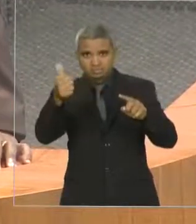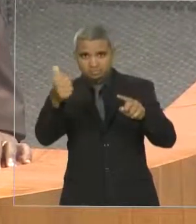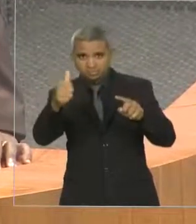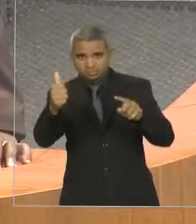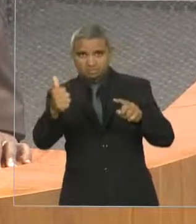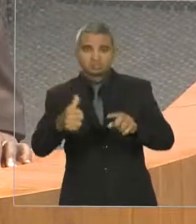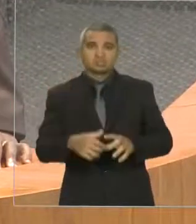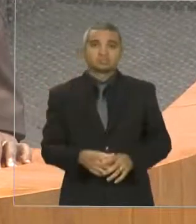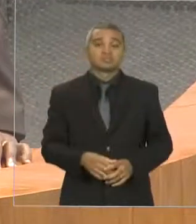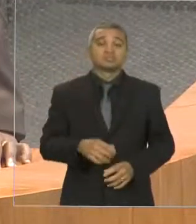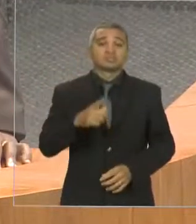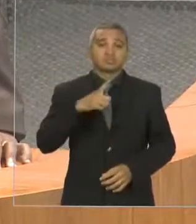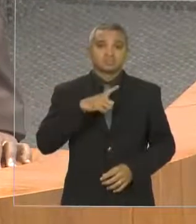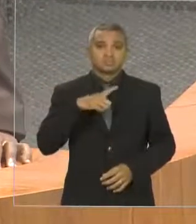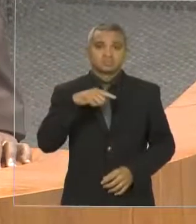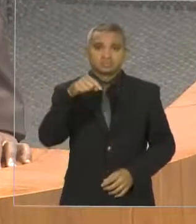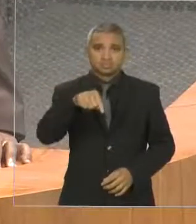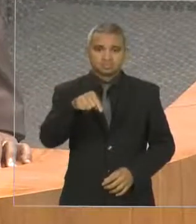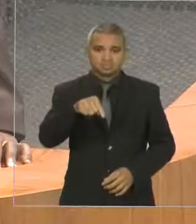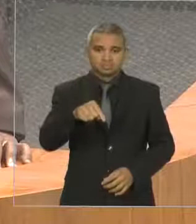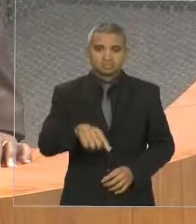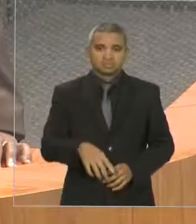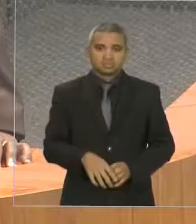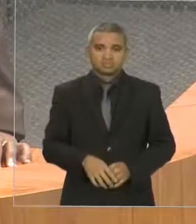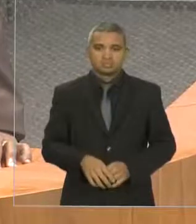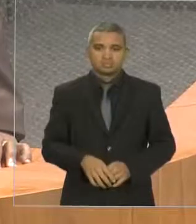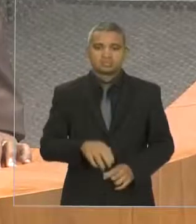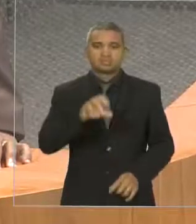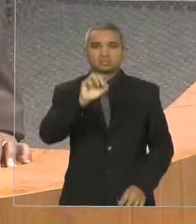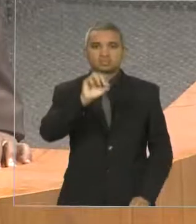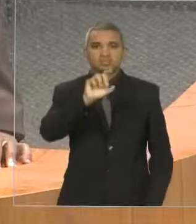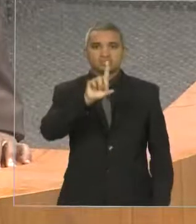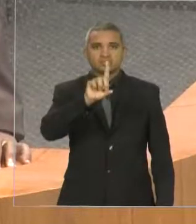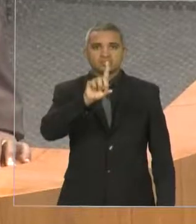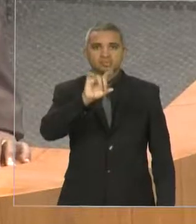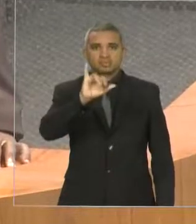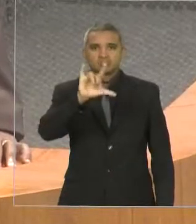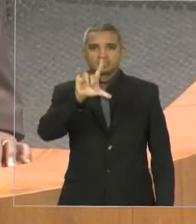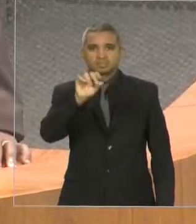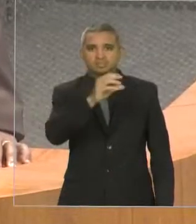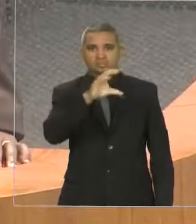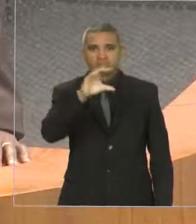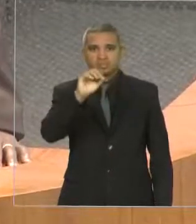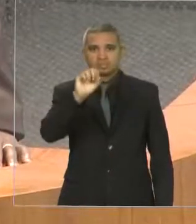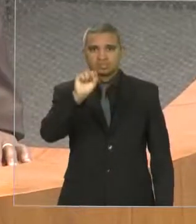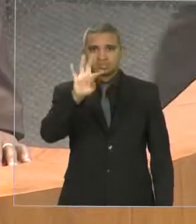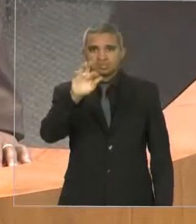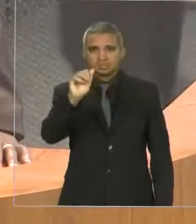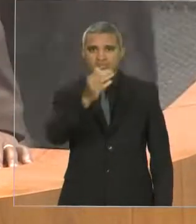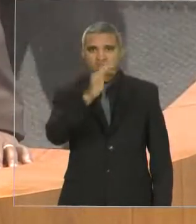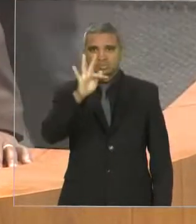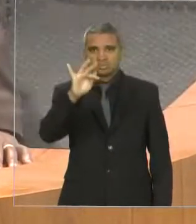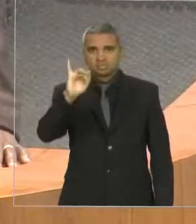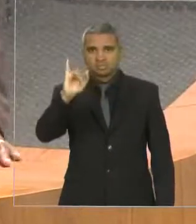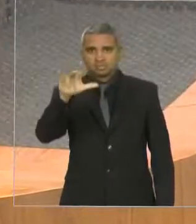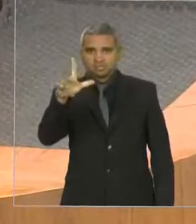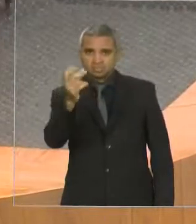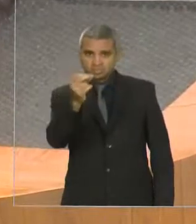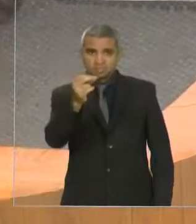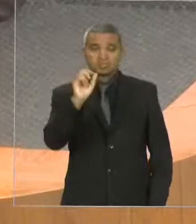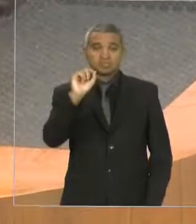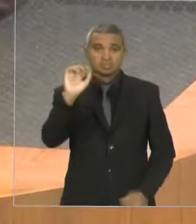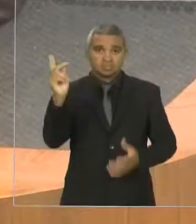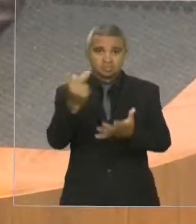Odilo Castafilho, no centro da capital maranhense, a Semana dos